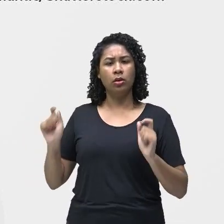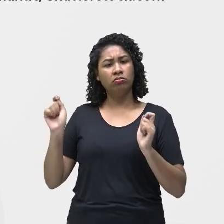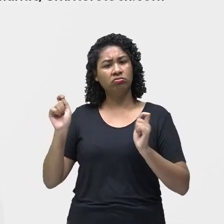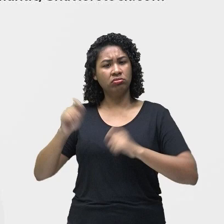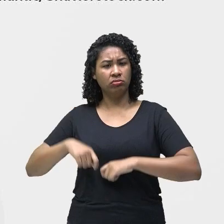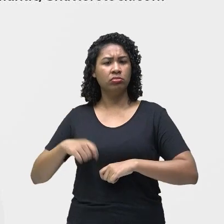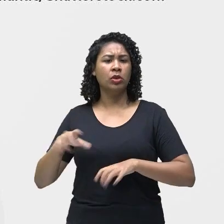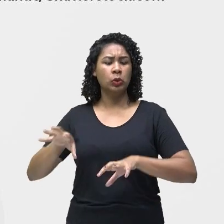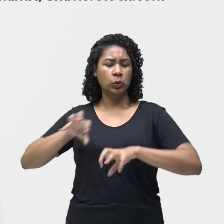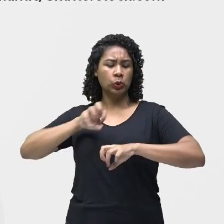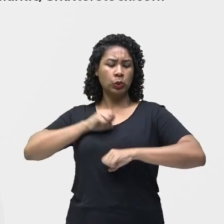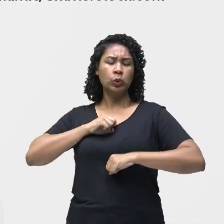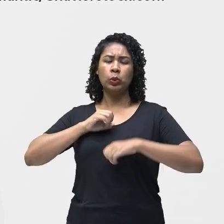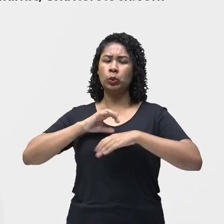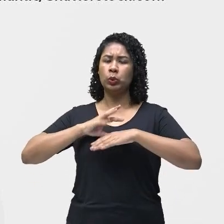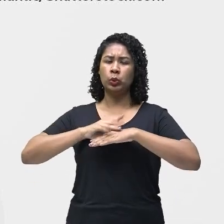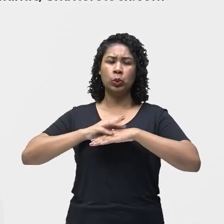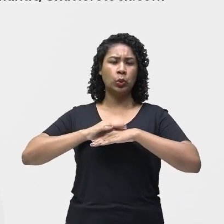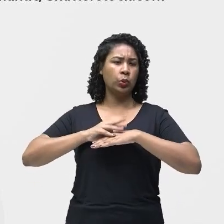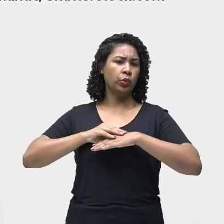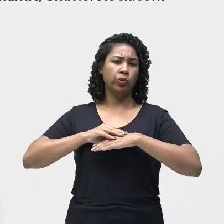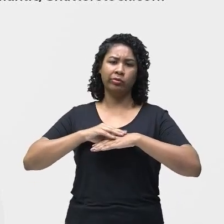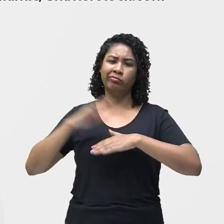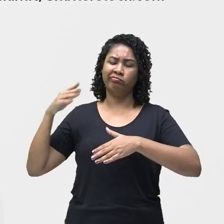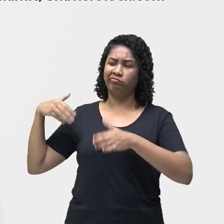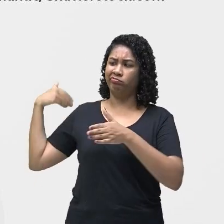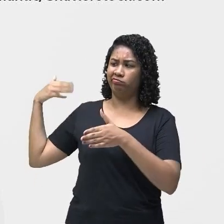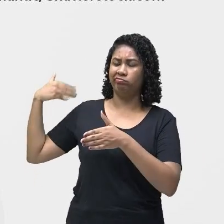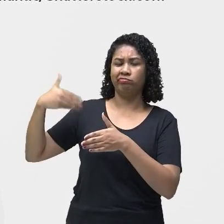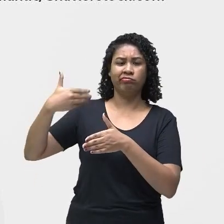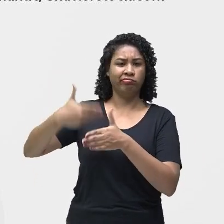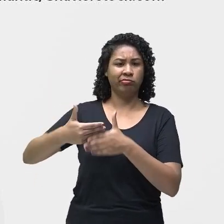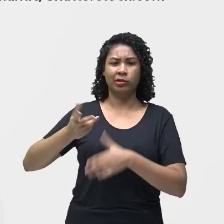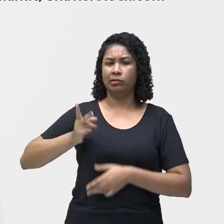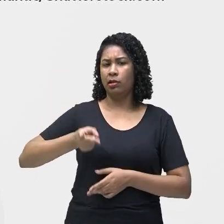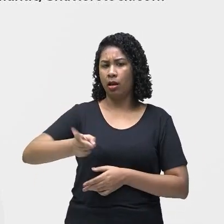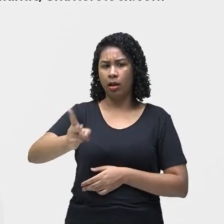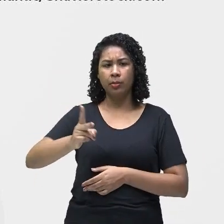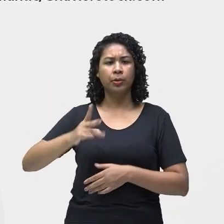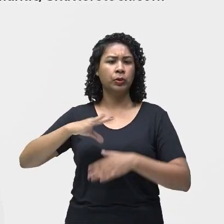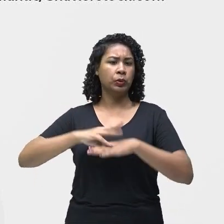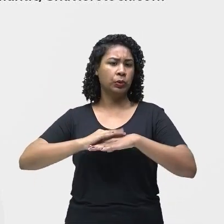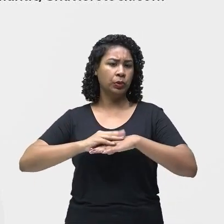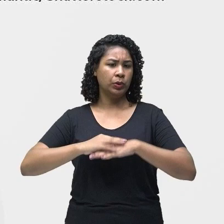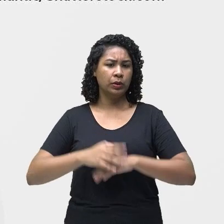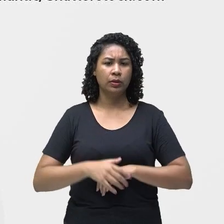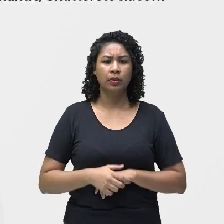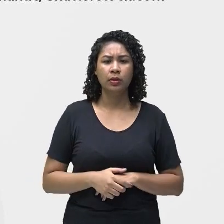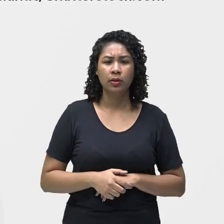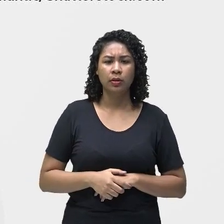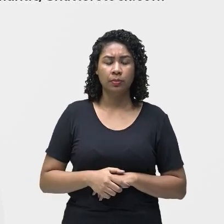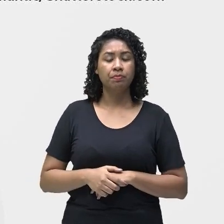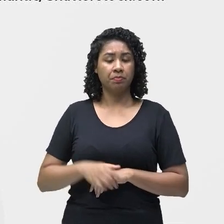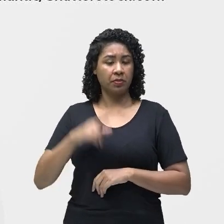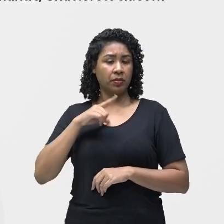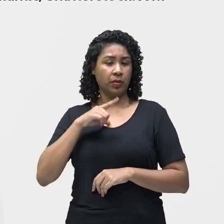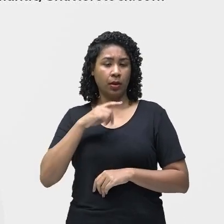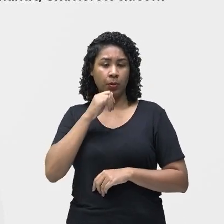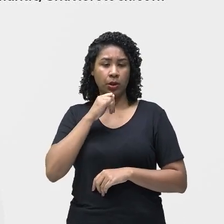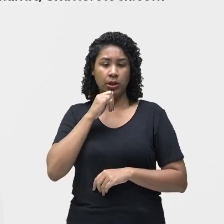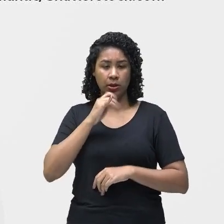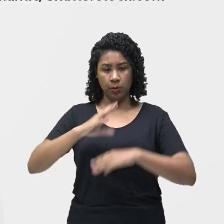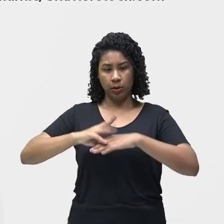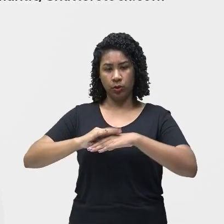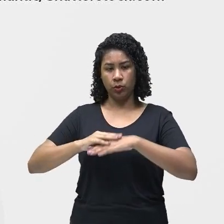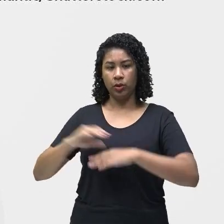vezes ao longo da história da humanidade. A síndrome respiratória de aguda grave, conhecida pela sigla Sars, que